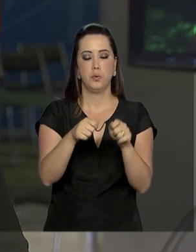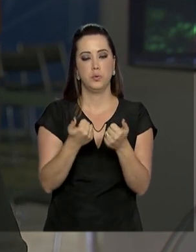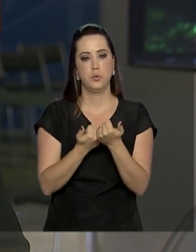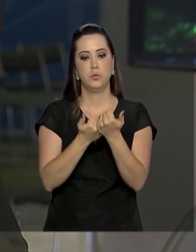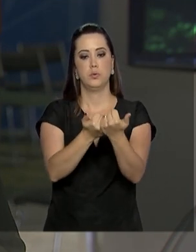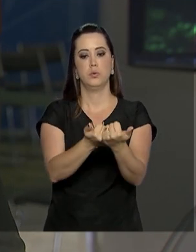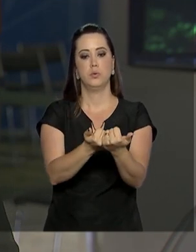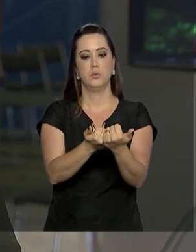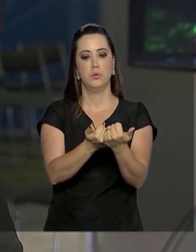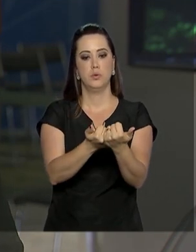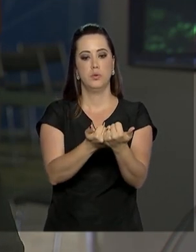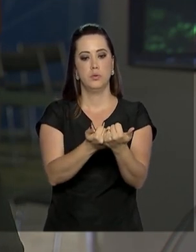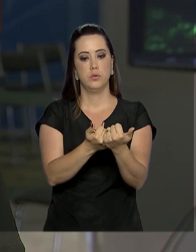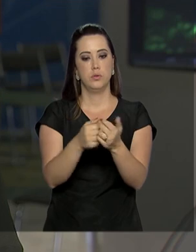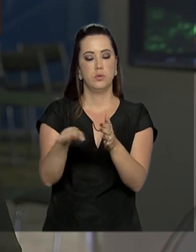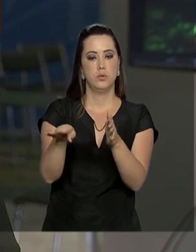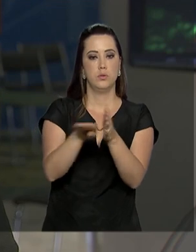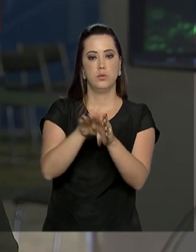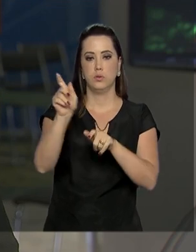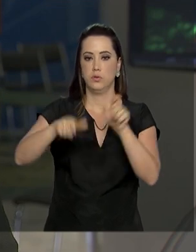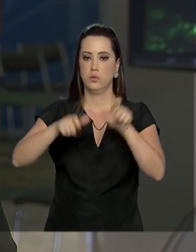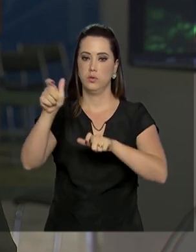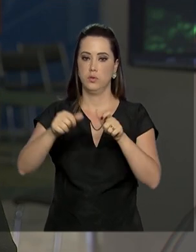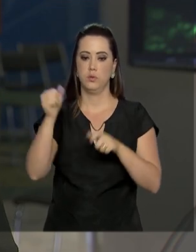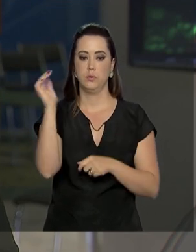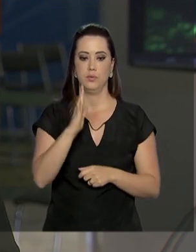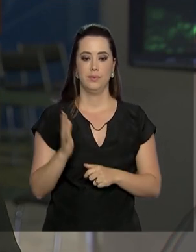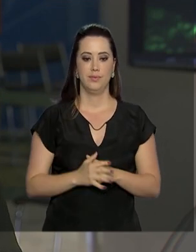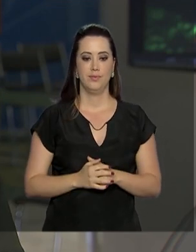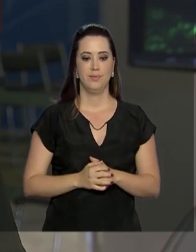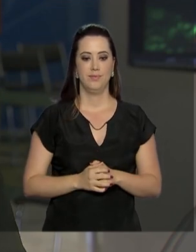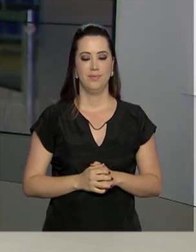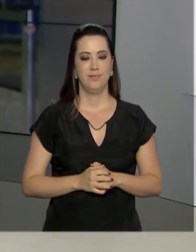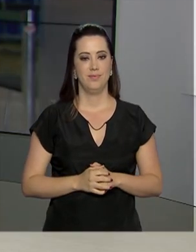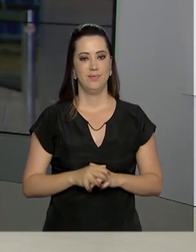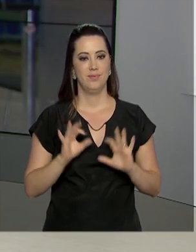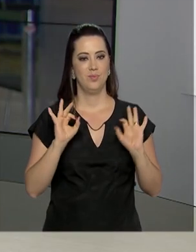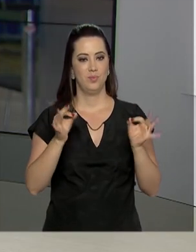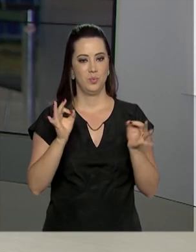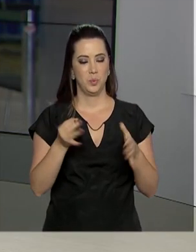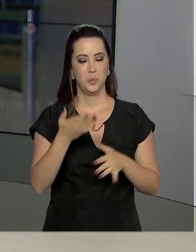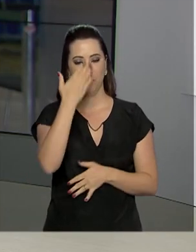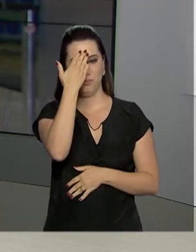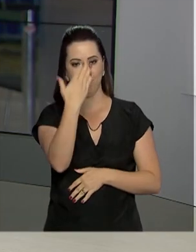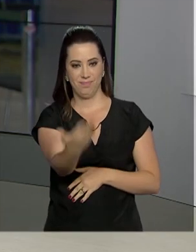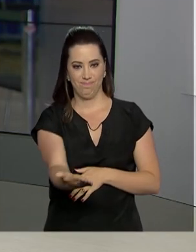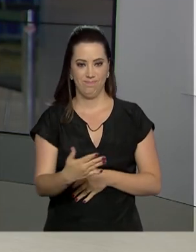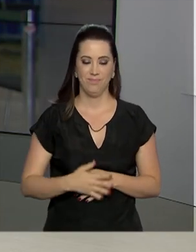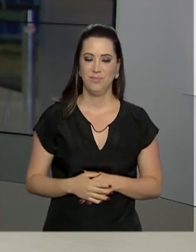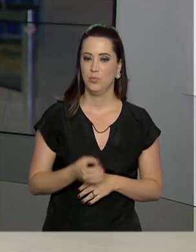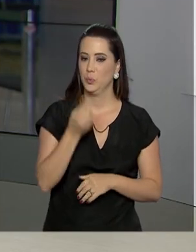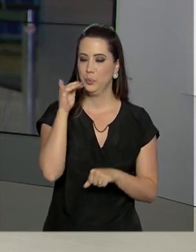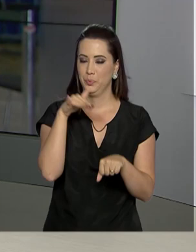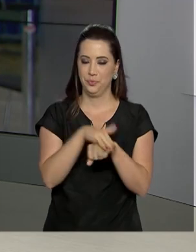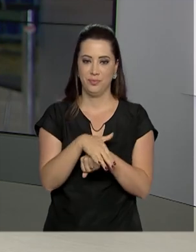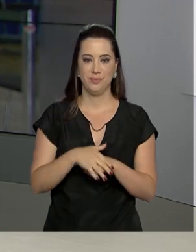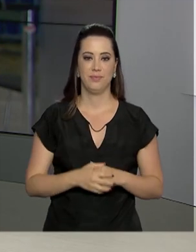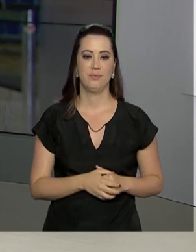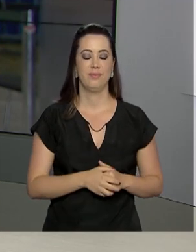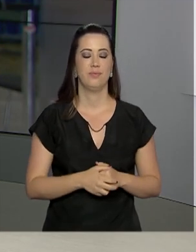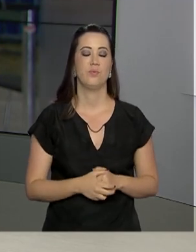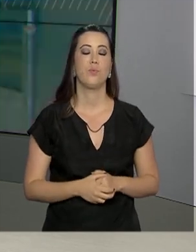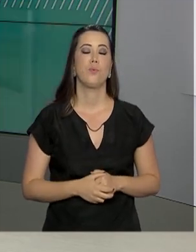nessa chegada desses venezuelanos no Brasil. Roberto? Tá certo, Márcia. Muito obrigado pelas informações. Boa noite para você.